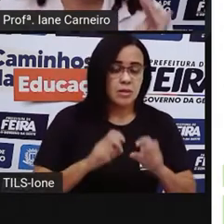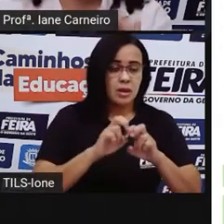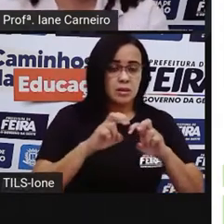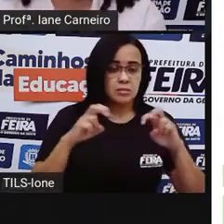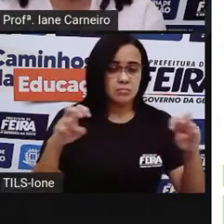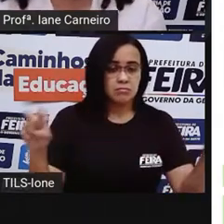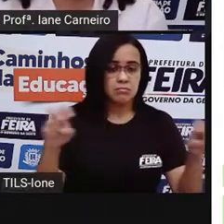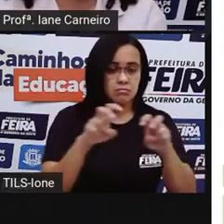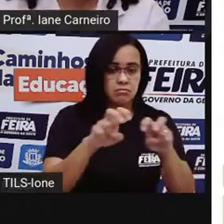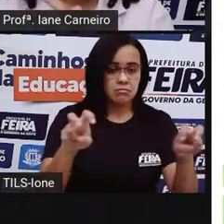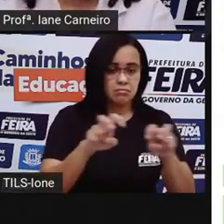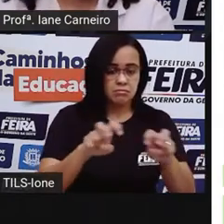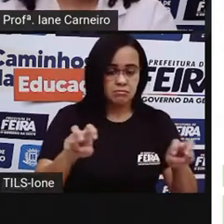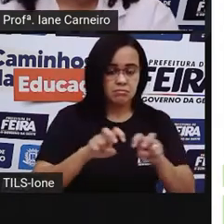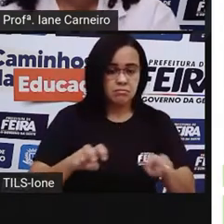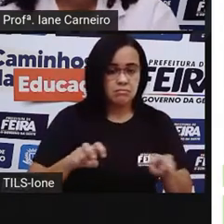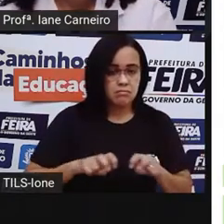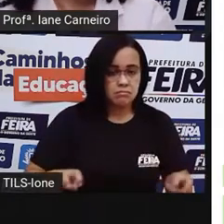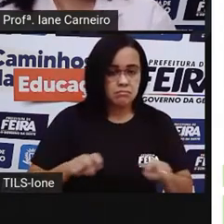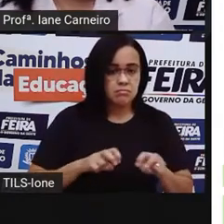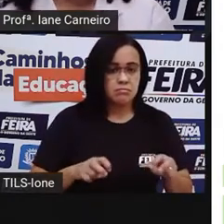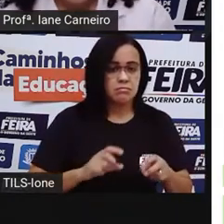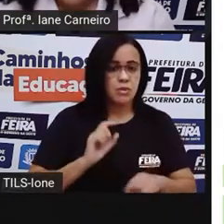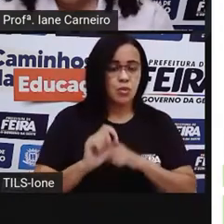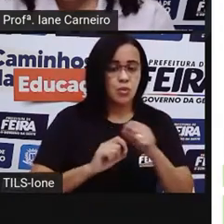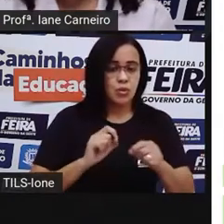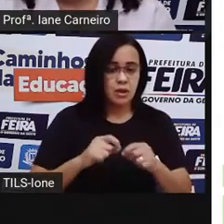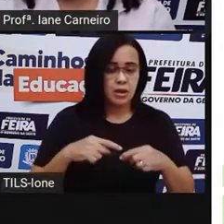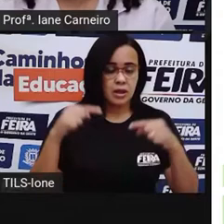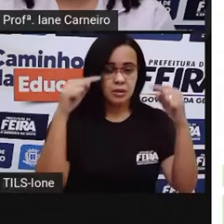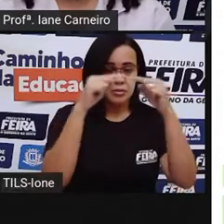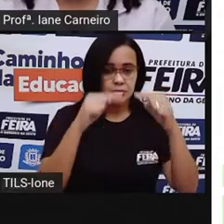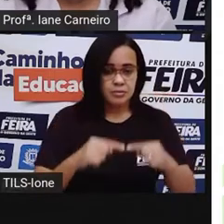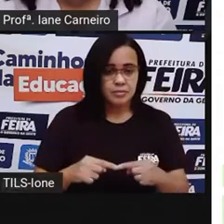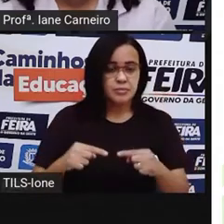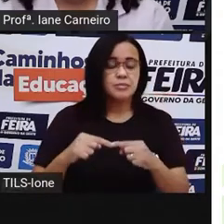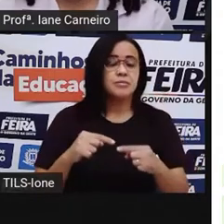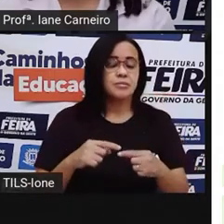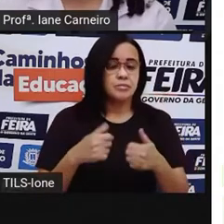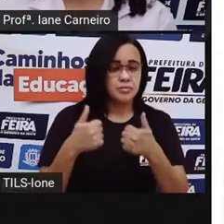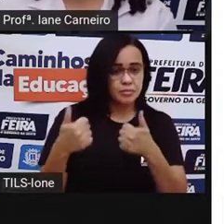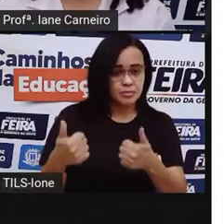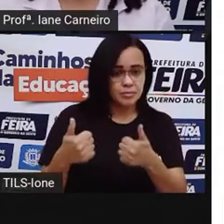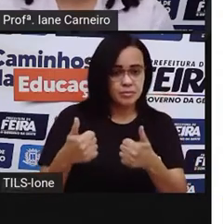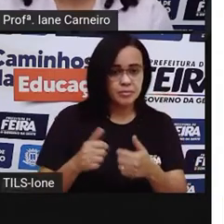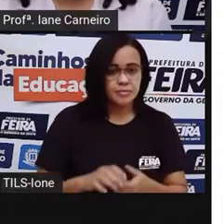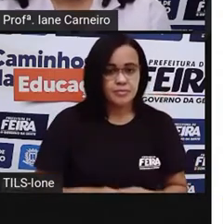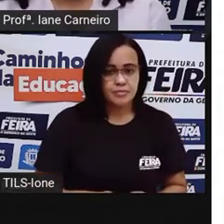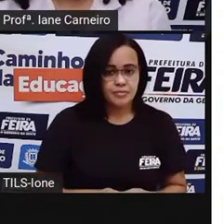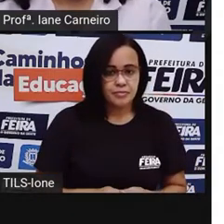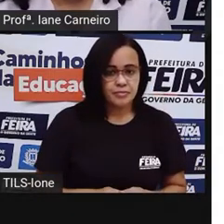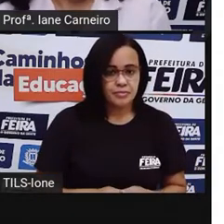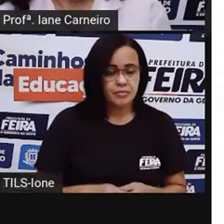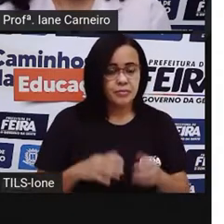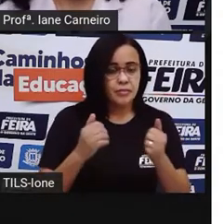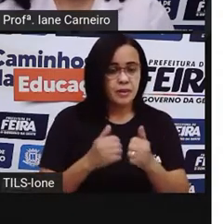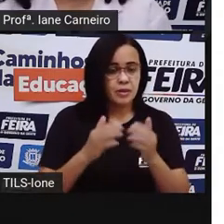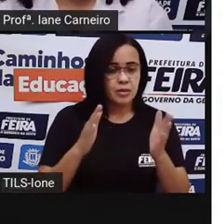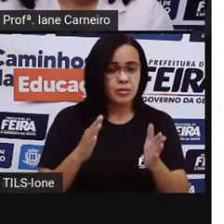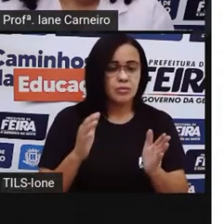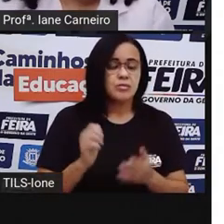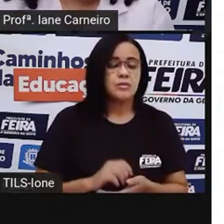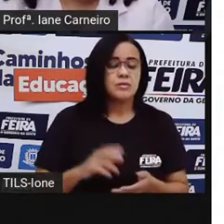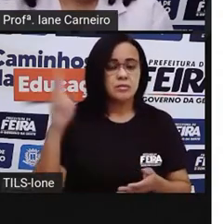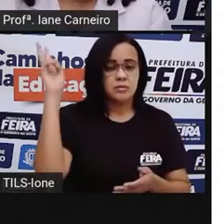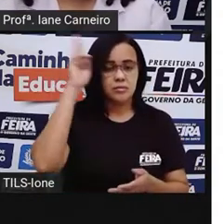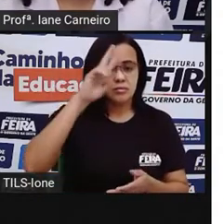pensar sobre algumas questões relacionadas a isso, tá joia? Então, para começar, né? Eu trouxe uma leitura de leite para a